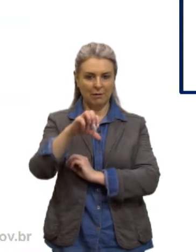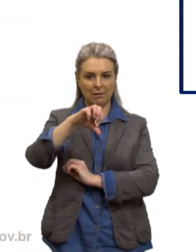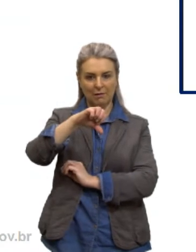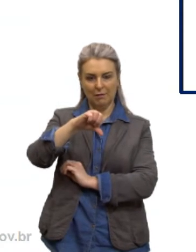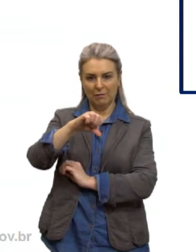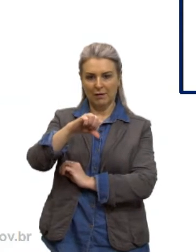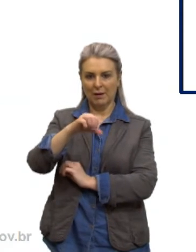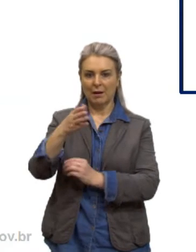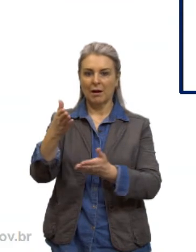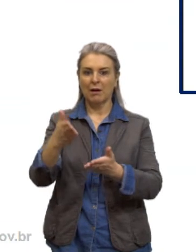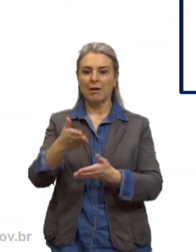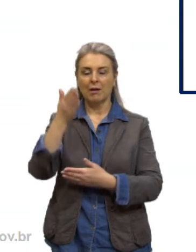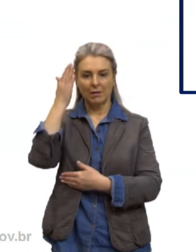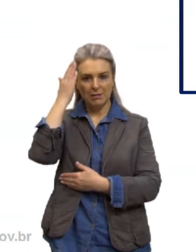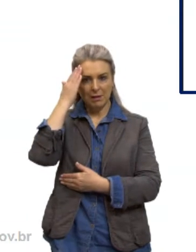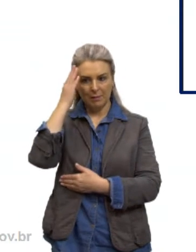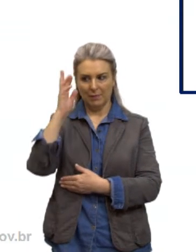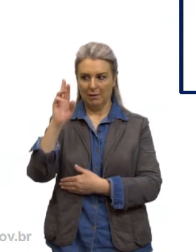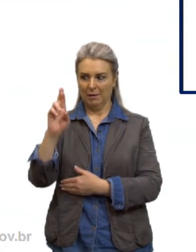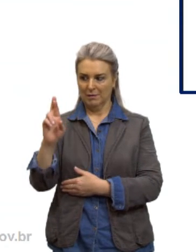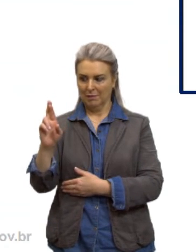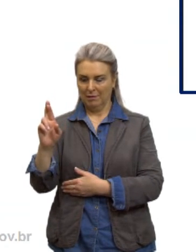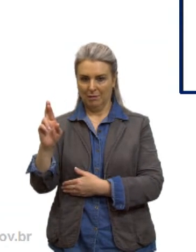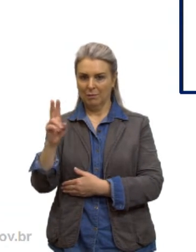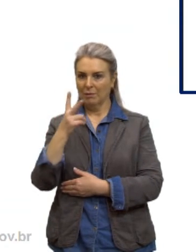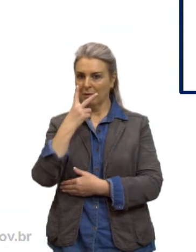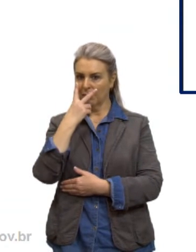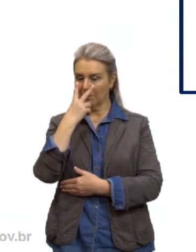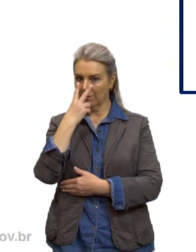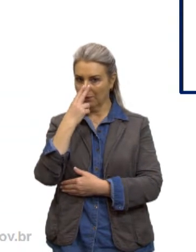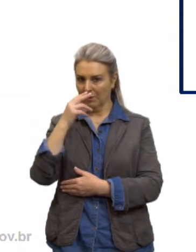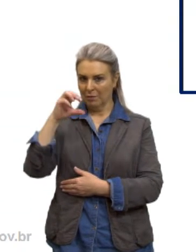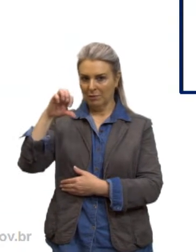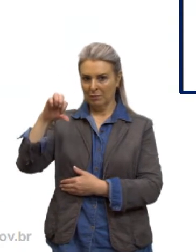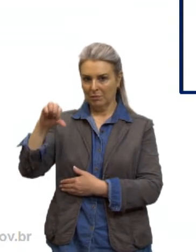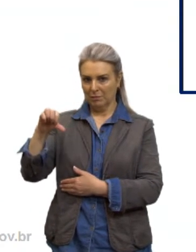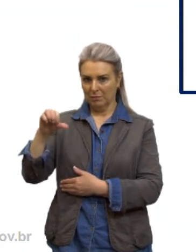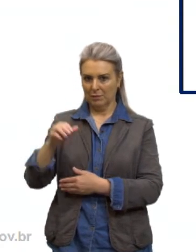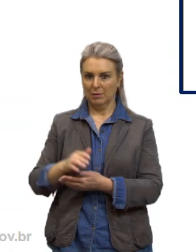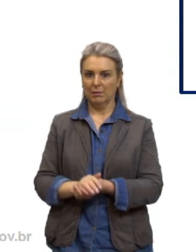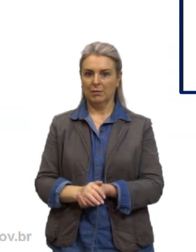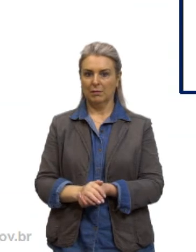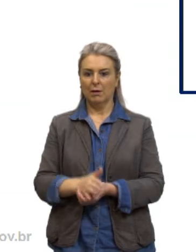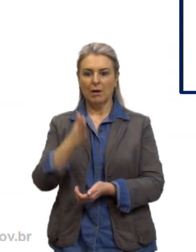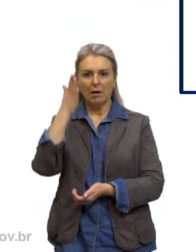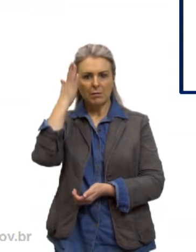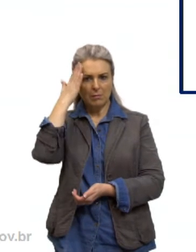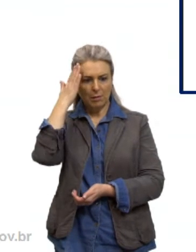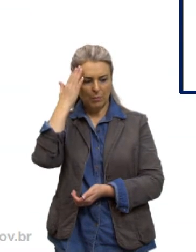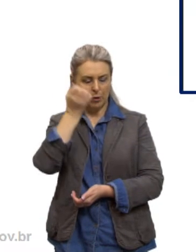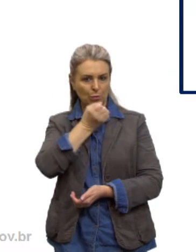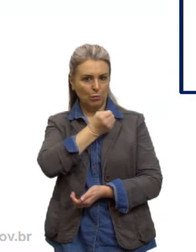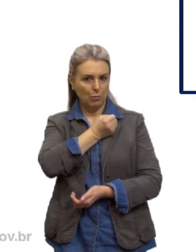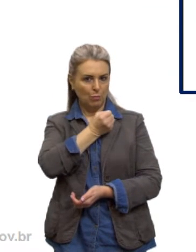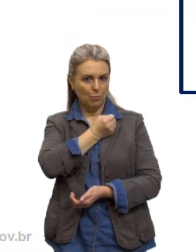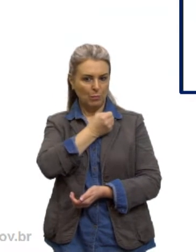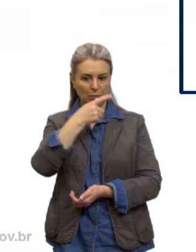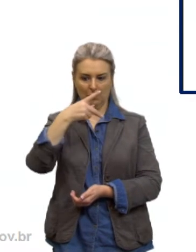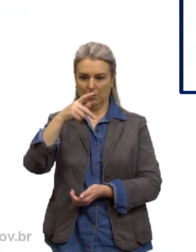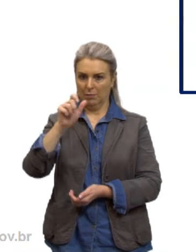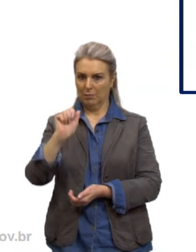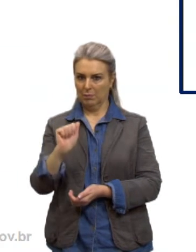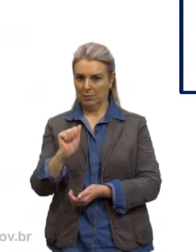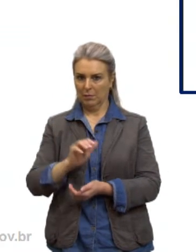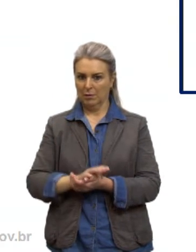sabendo o primeiro termo sabendo quantos termos tem esta PA eu consigo calcular quem é o